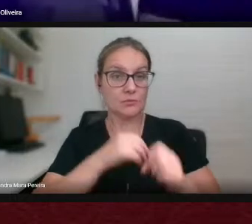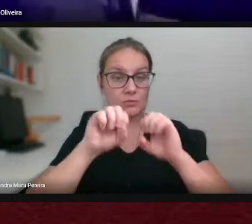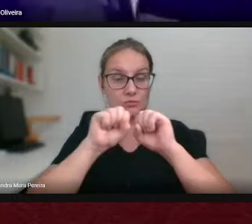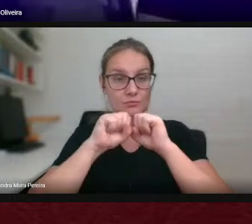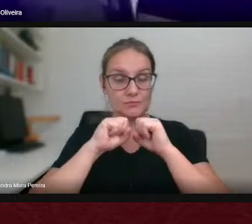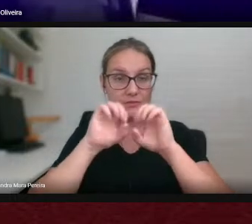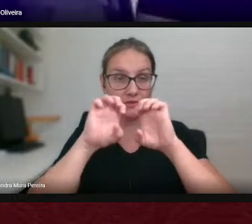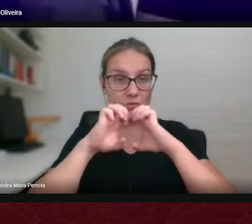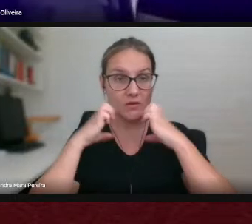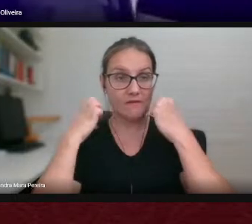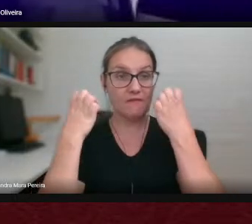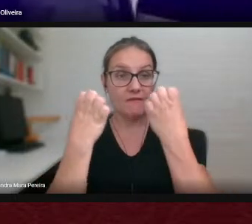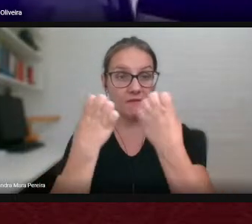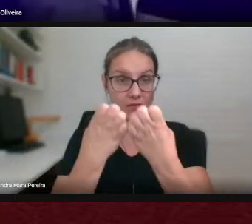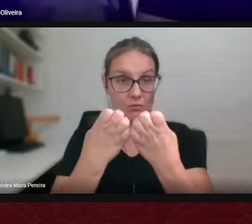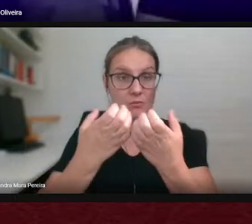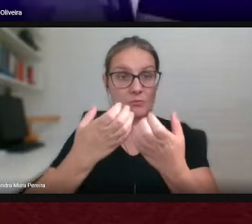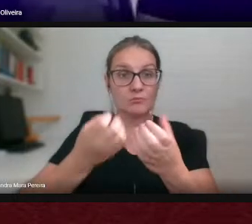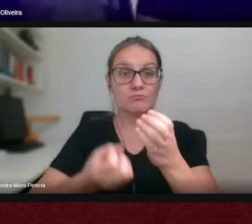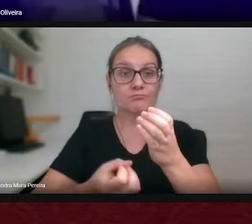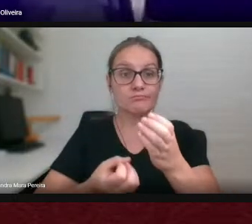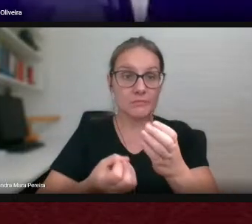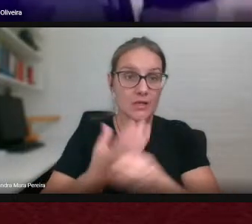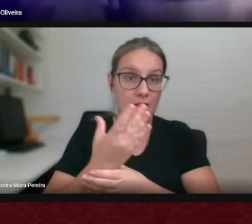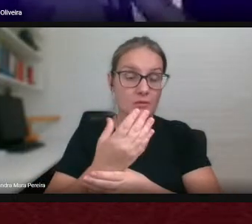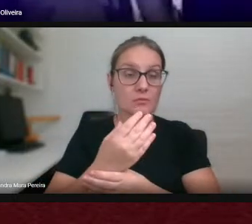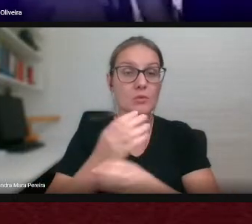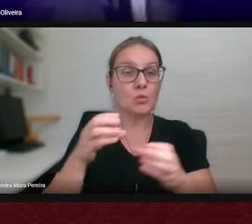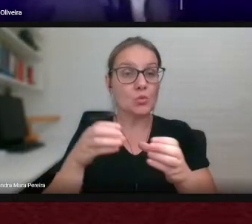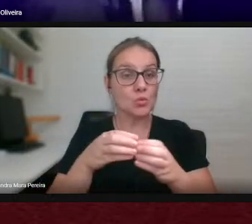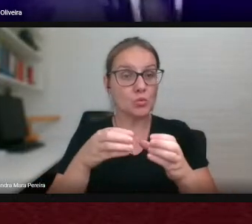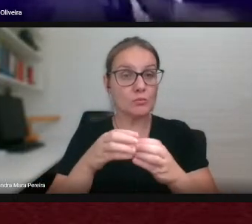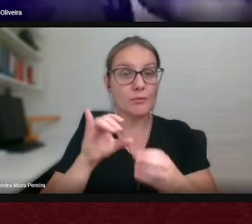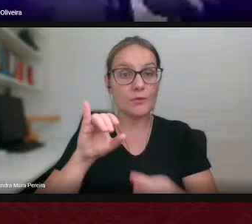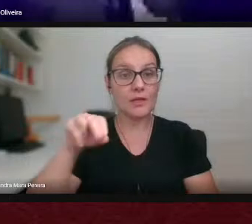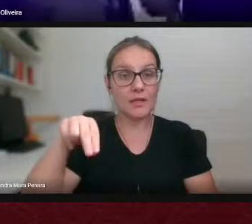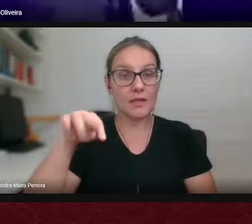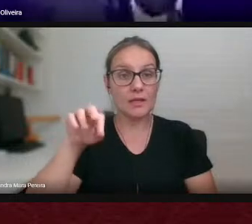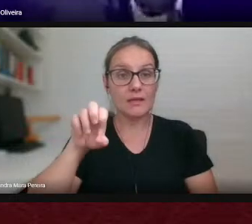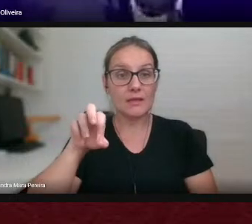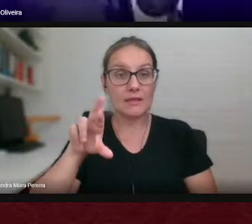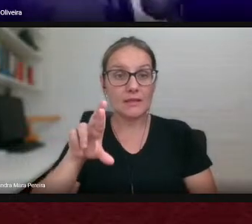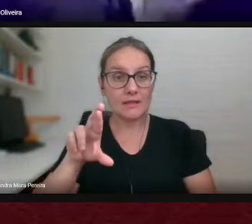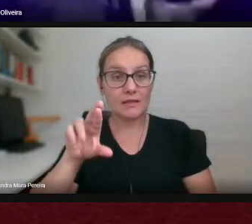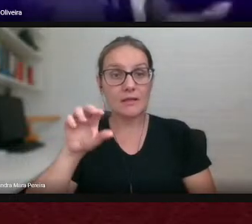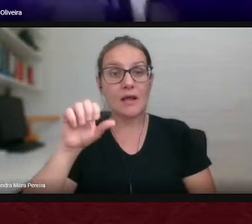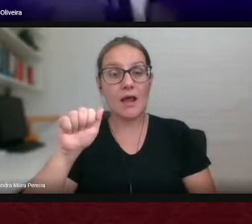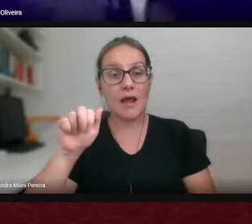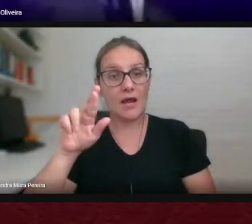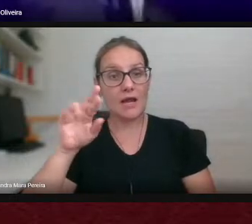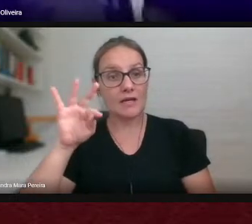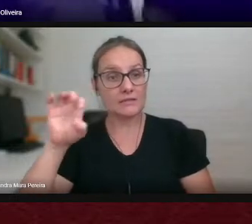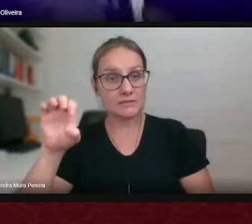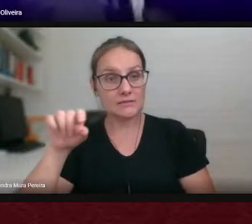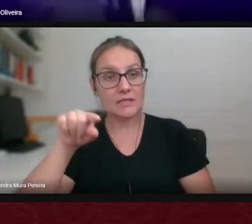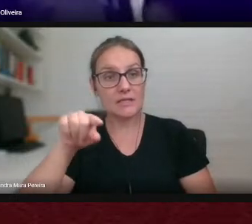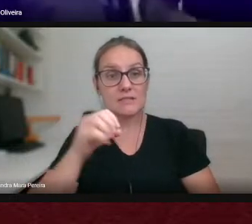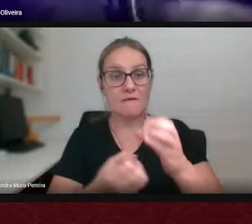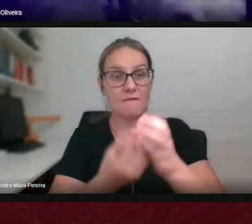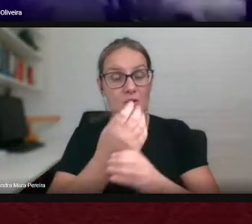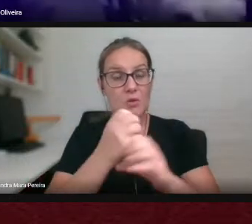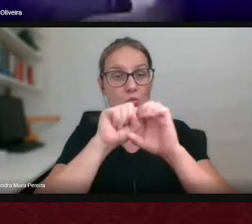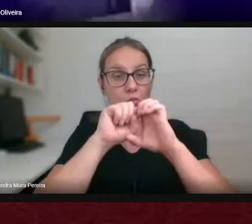o grupo Interartes promove né e ele esse esse evento que é o CELAC ele